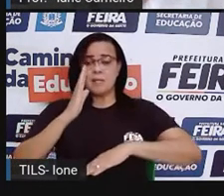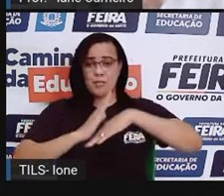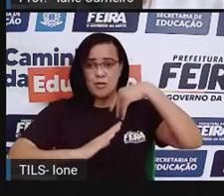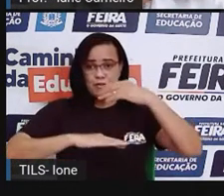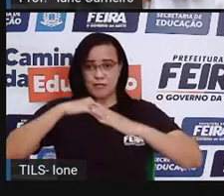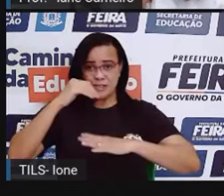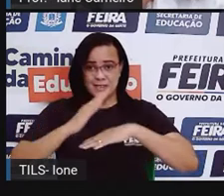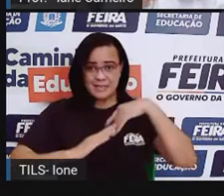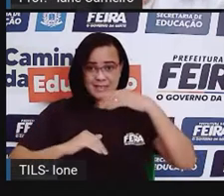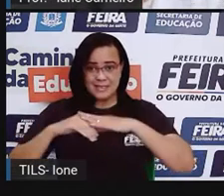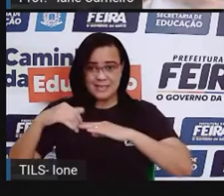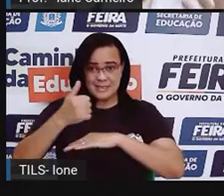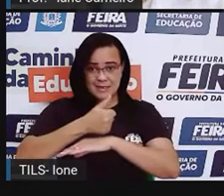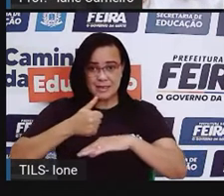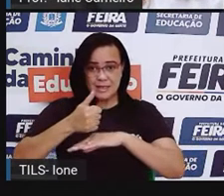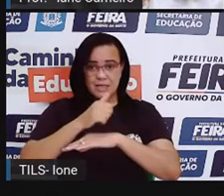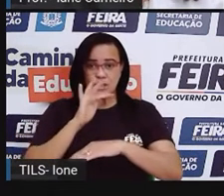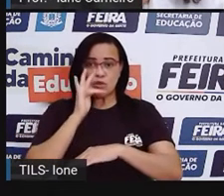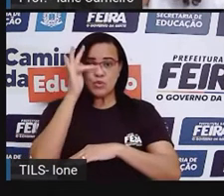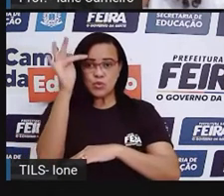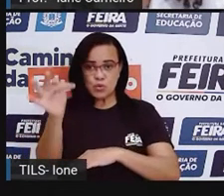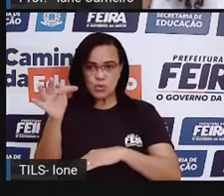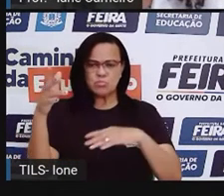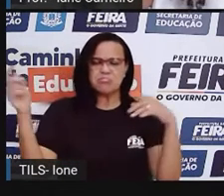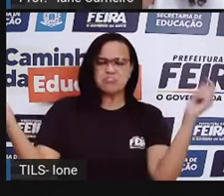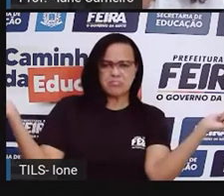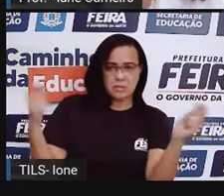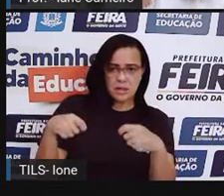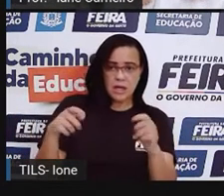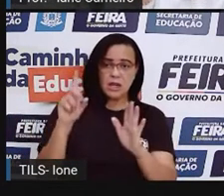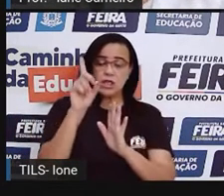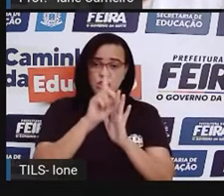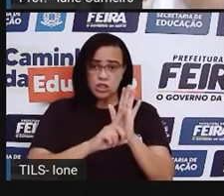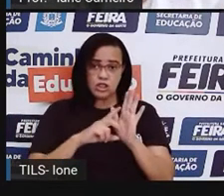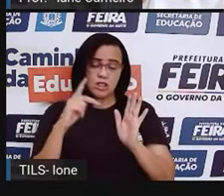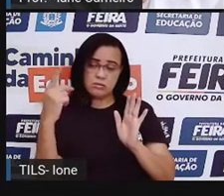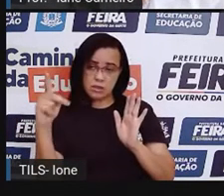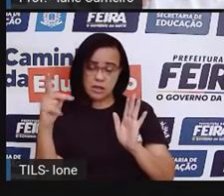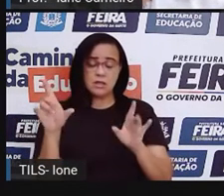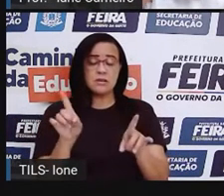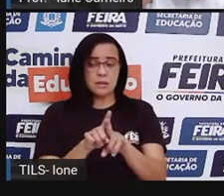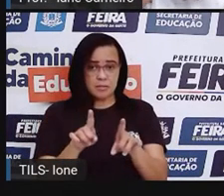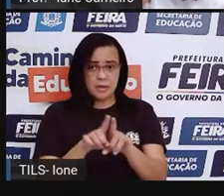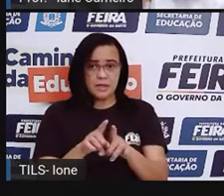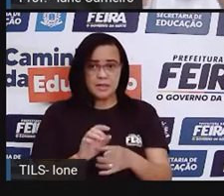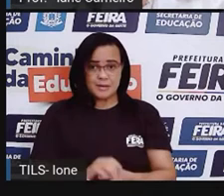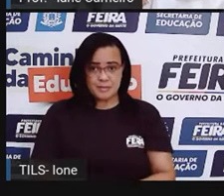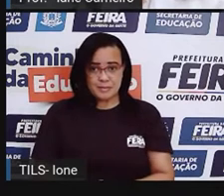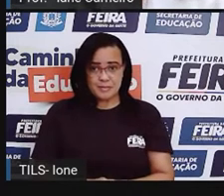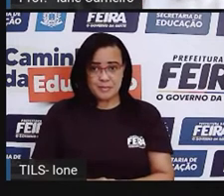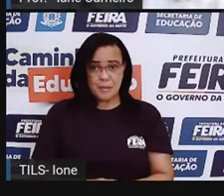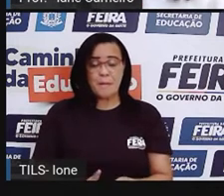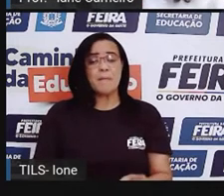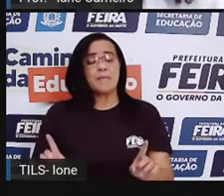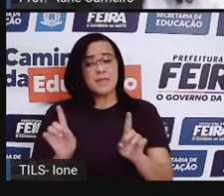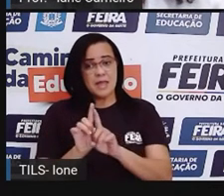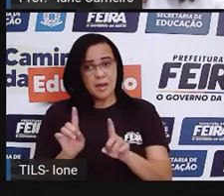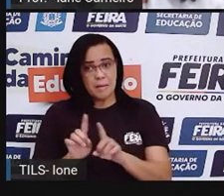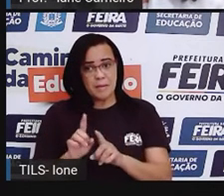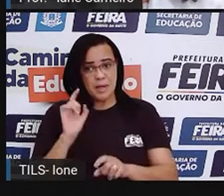exercer lá no futuro. Então, ele também tem direito a isso. Além desses aí que a Prota falou, tem direito também à